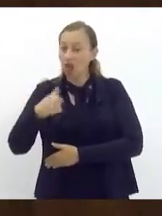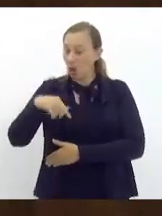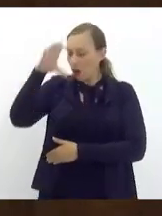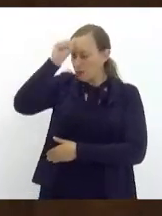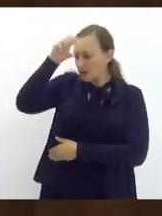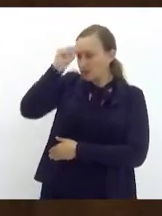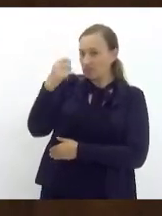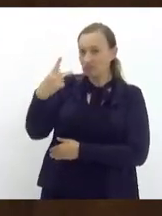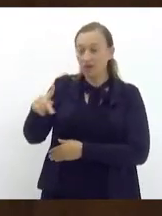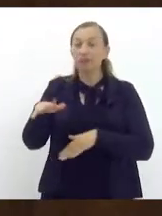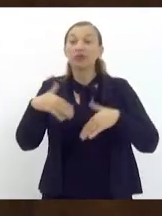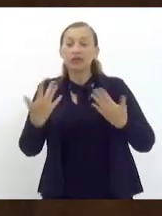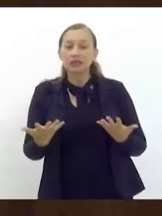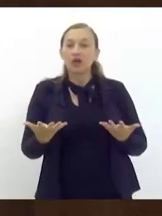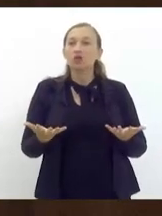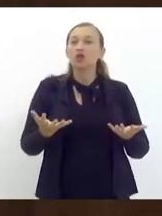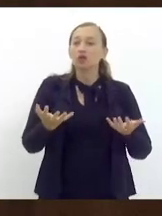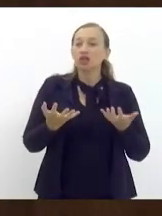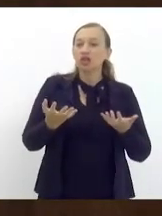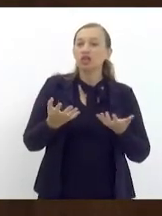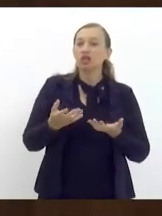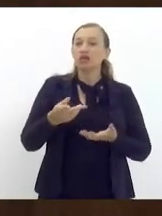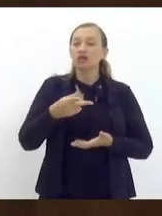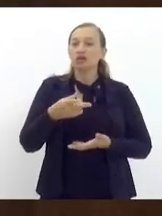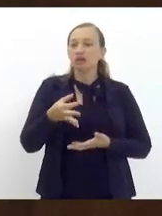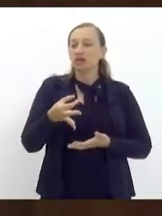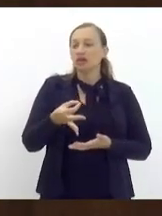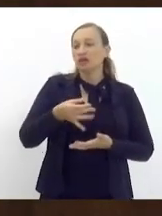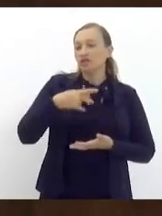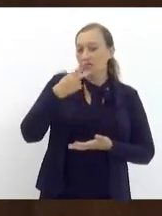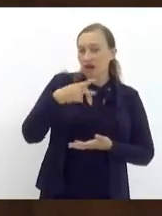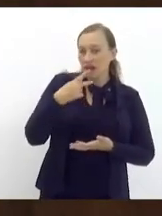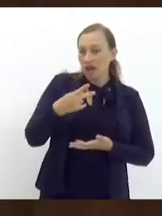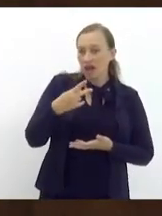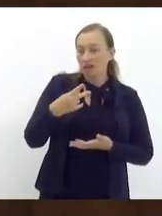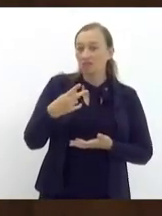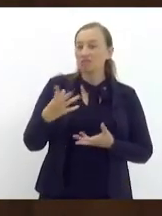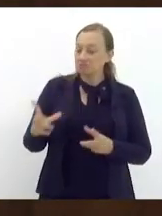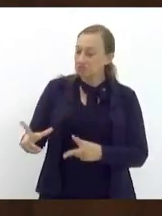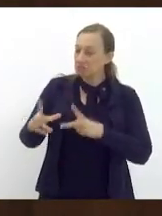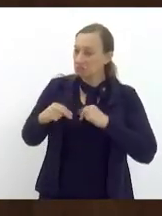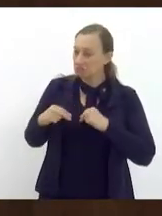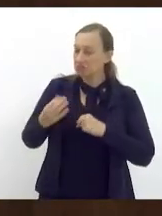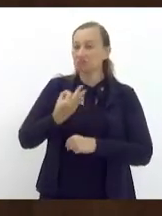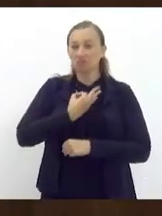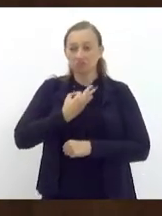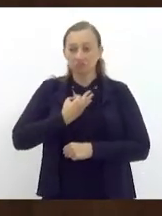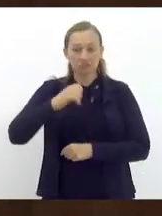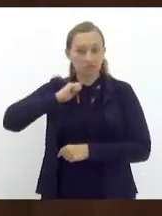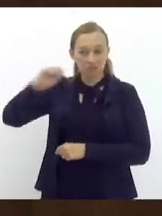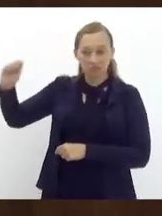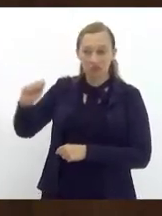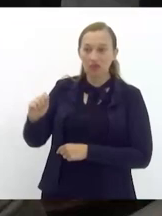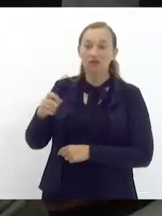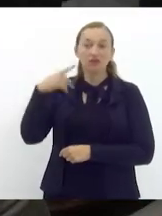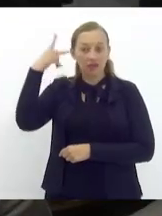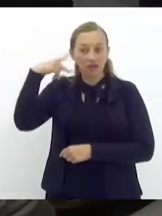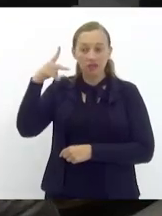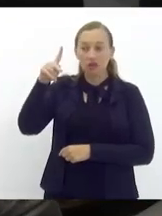ela. Então, queria fazer aqui essa justificativa da mais do que merecida medalha à vereadora Rosa Fernandes. Muito obrigado.